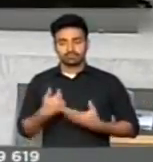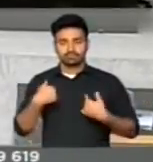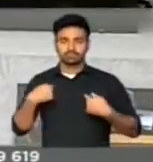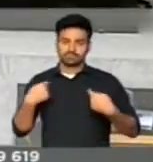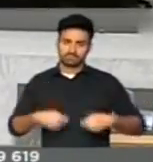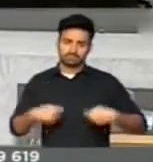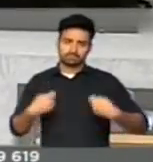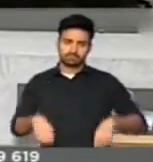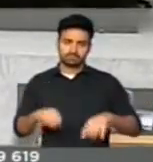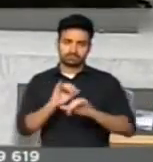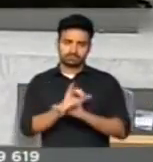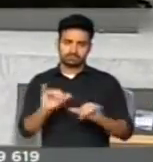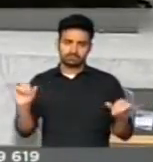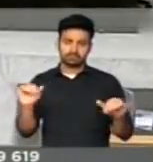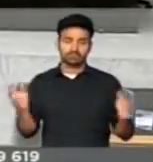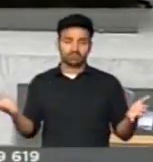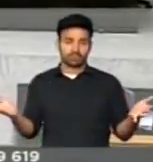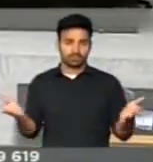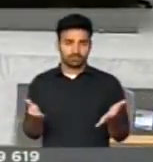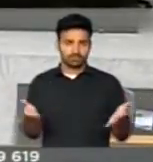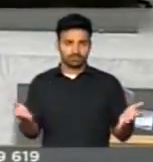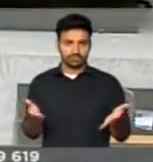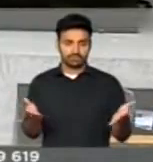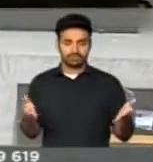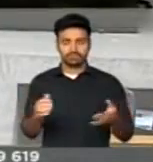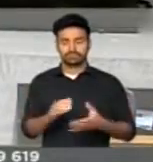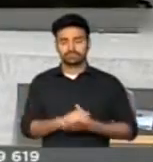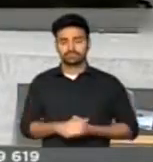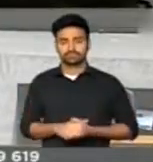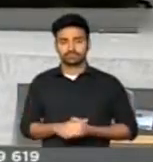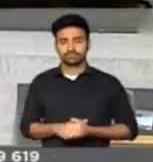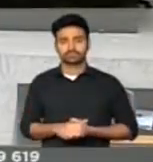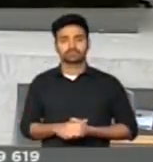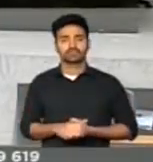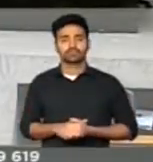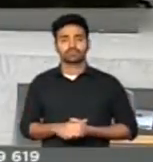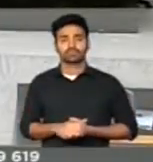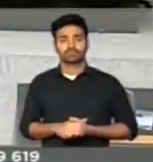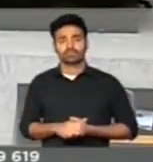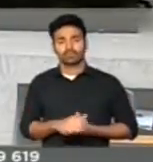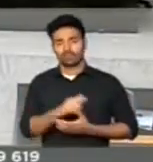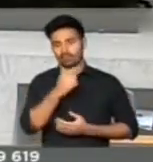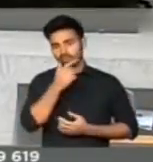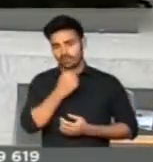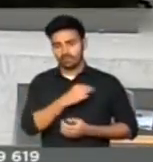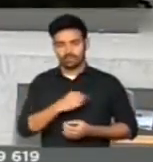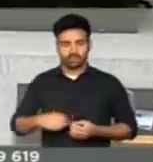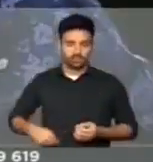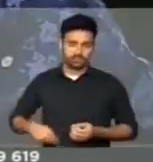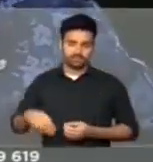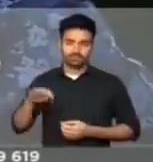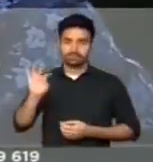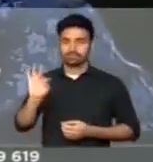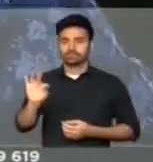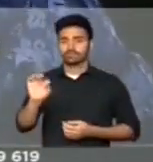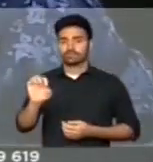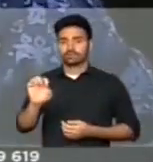registro hoje nessa casa sobre a decisão do ministro Teori